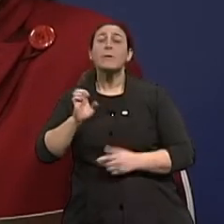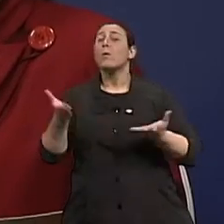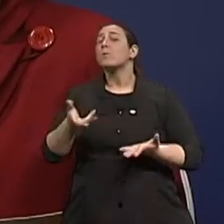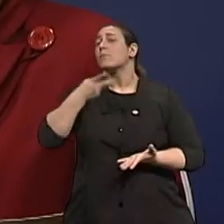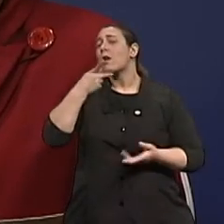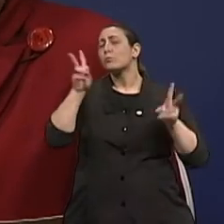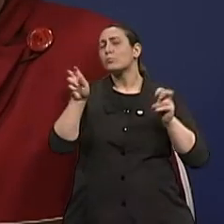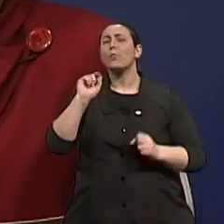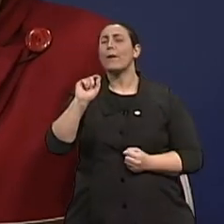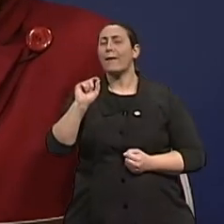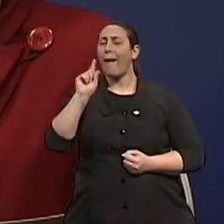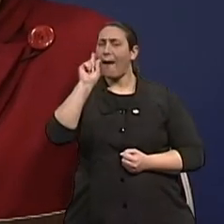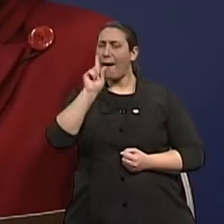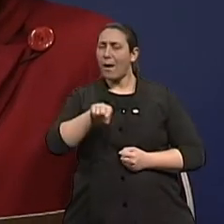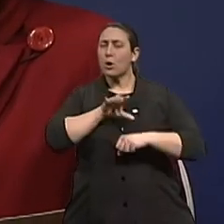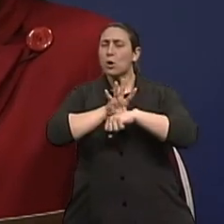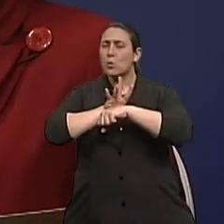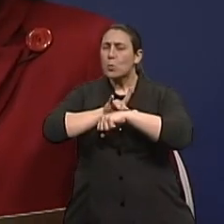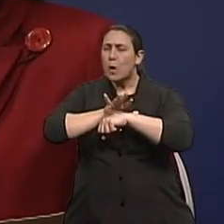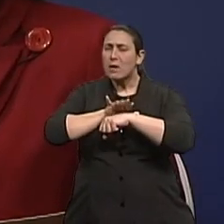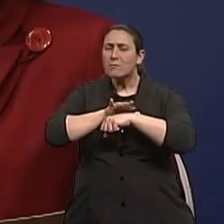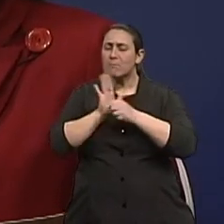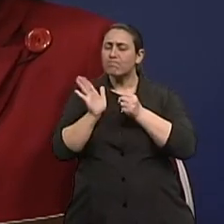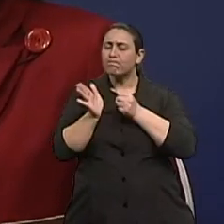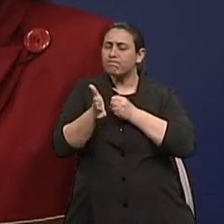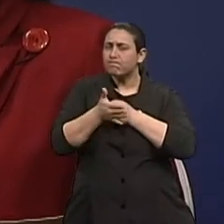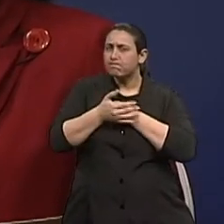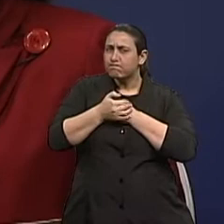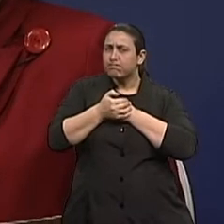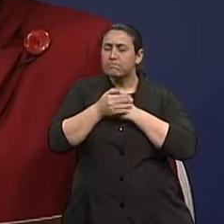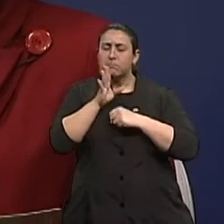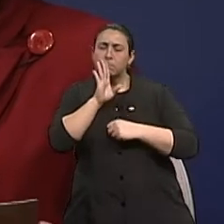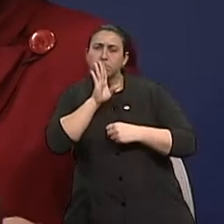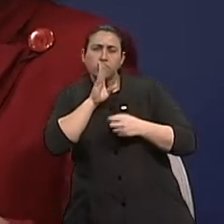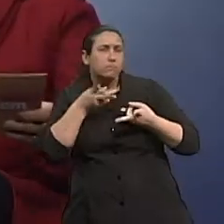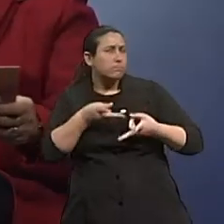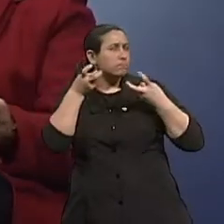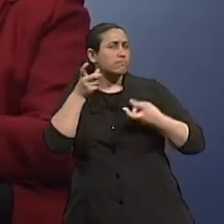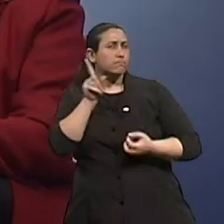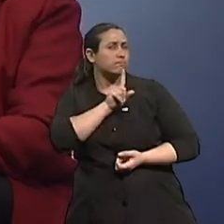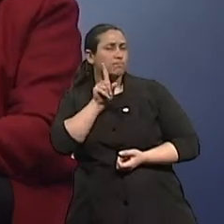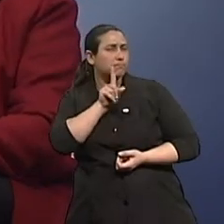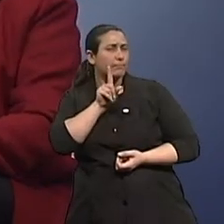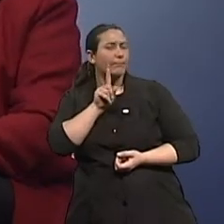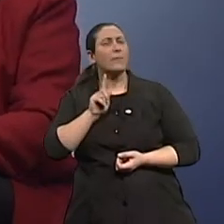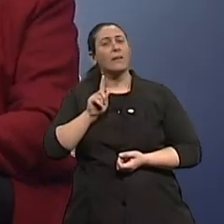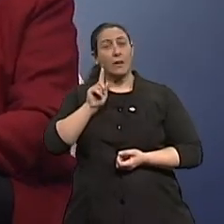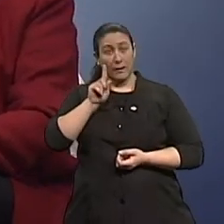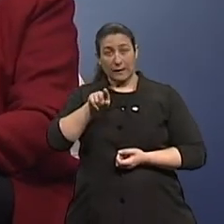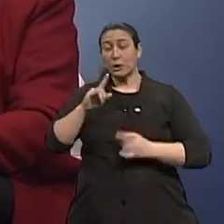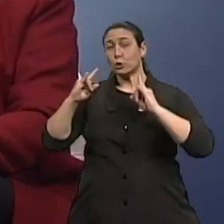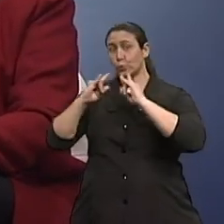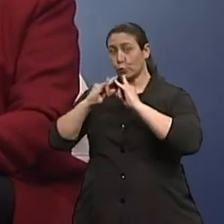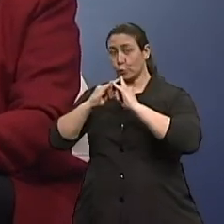uma doença silenciosa que requer muita prevenção e muito cuidado. Segundo o Instituto Nacional do